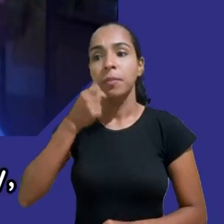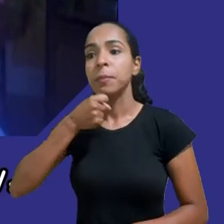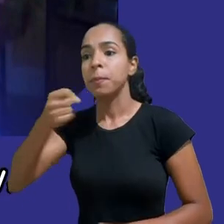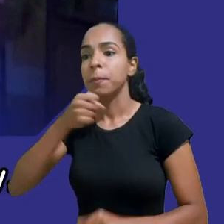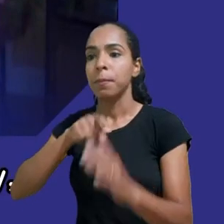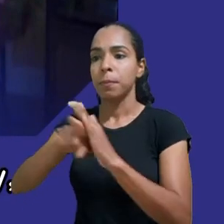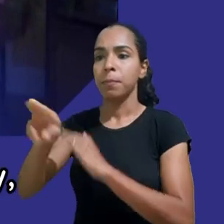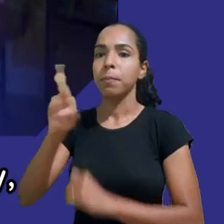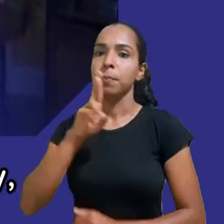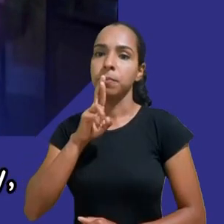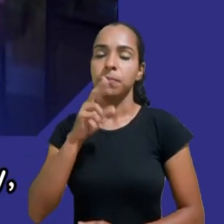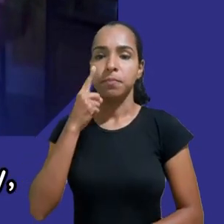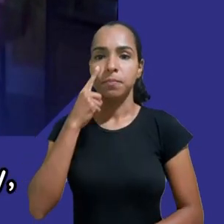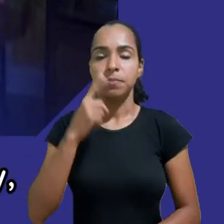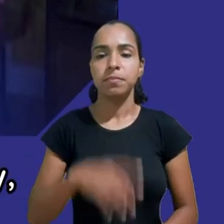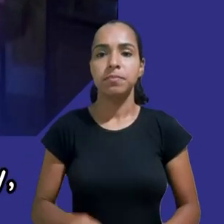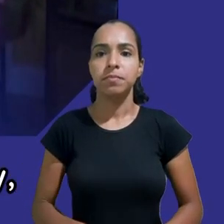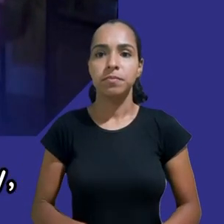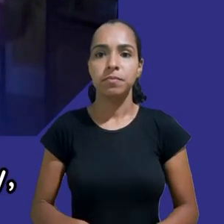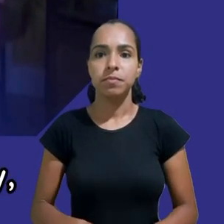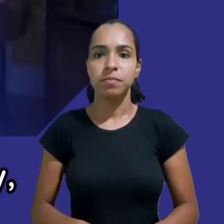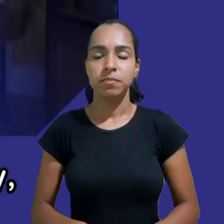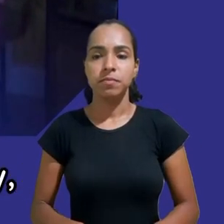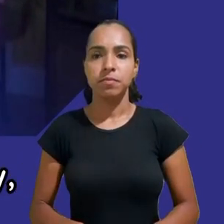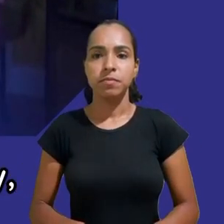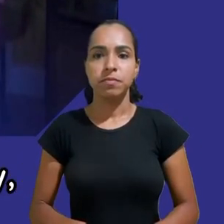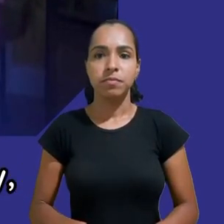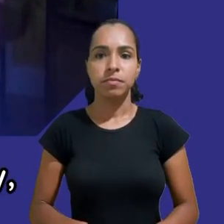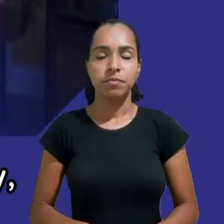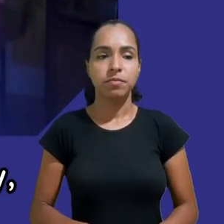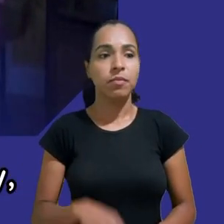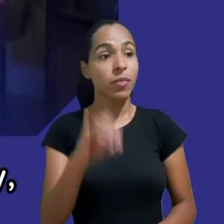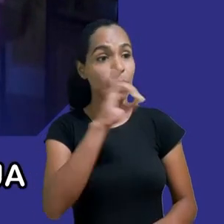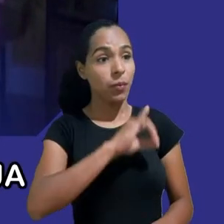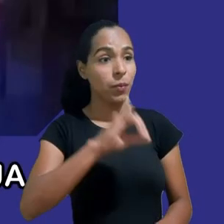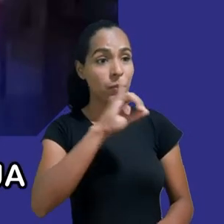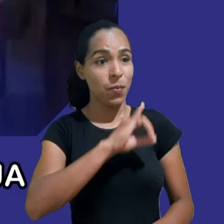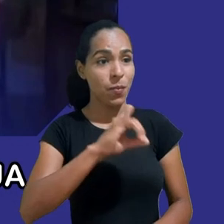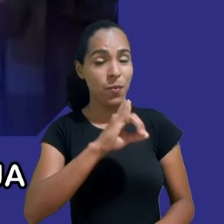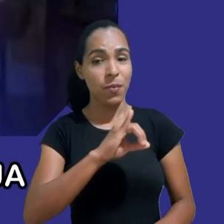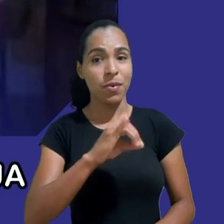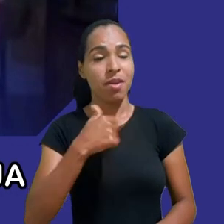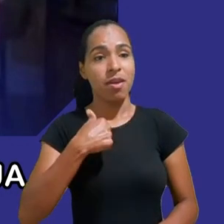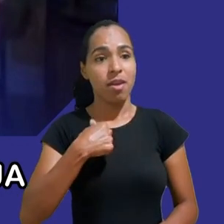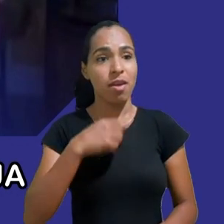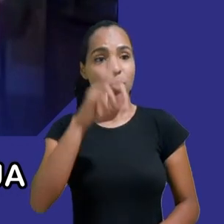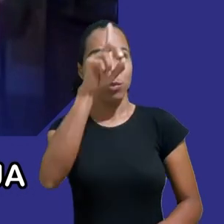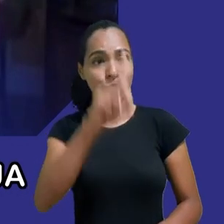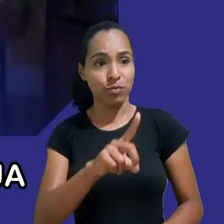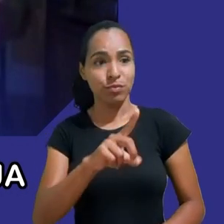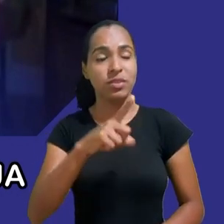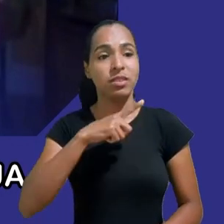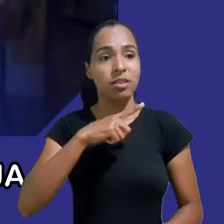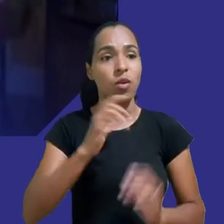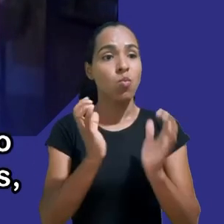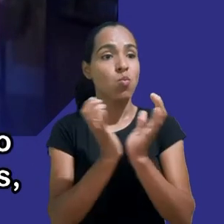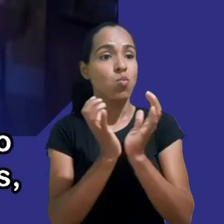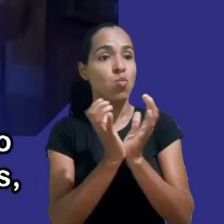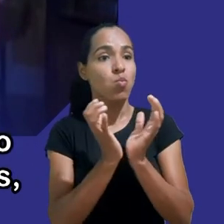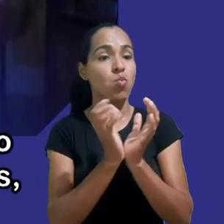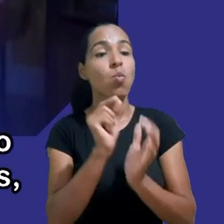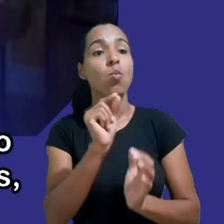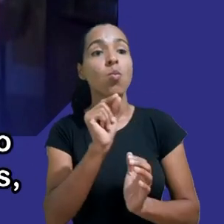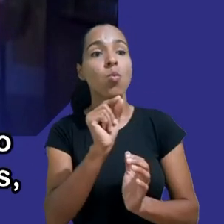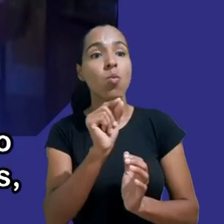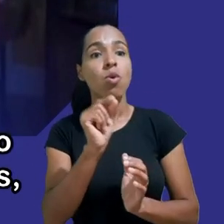Olá, meu nome é Josh Gollin Olá, meu nome é Josh Gollin sou diretor executivo da Fair Play uma organização de ativistas nos Estados Unidos que